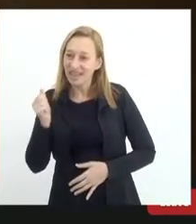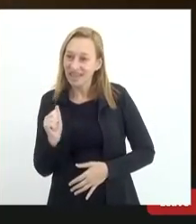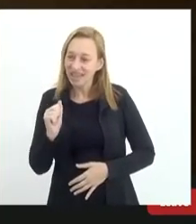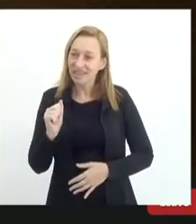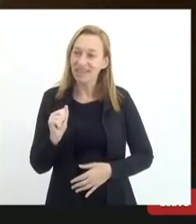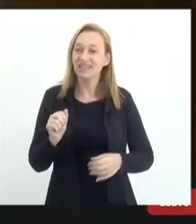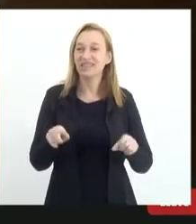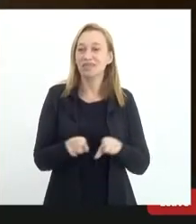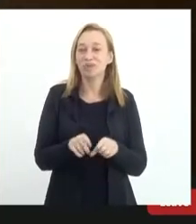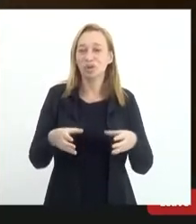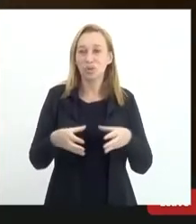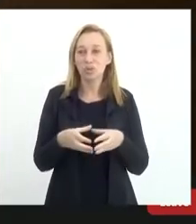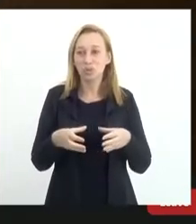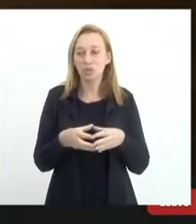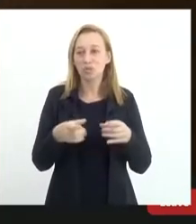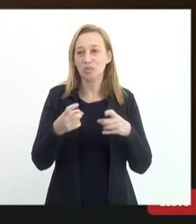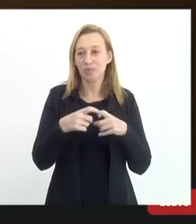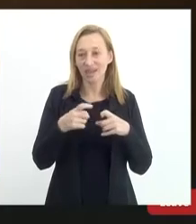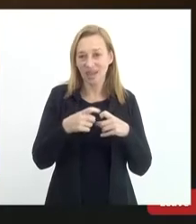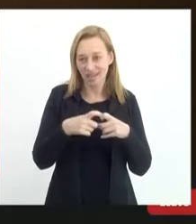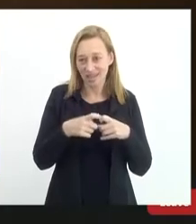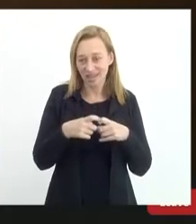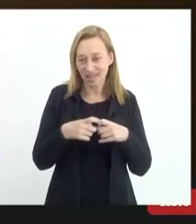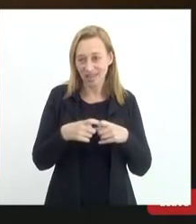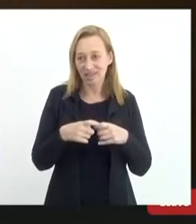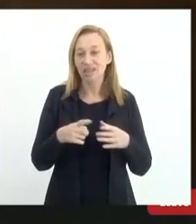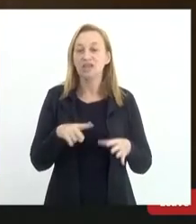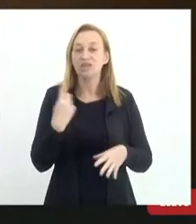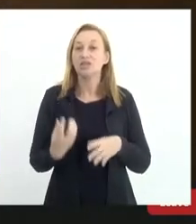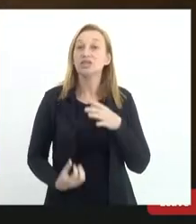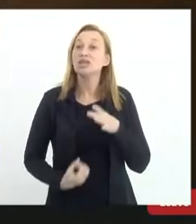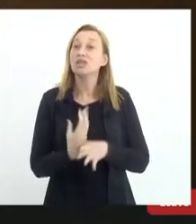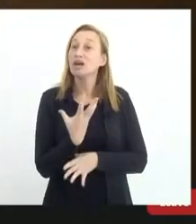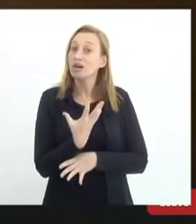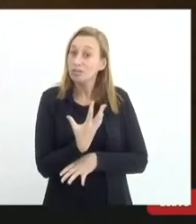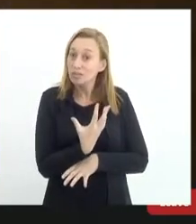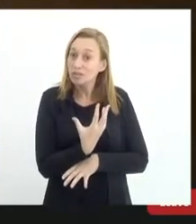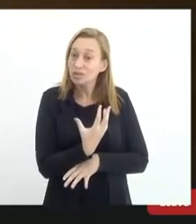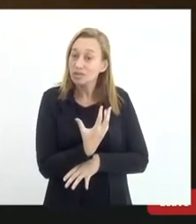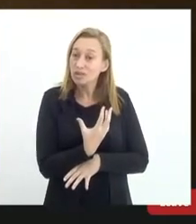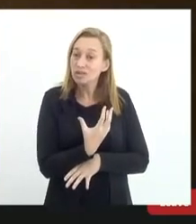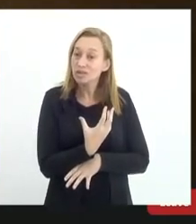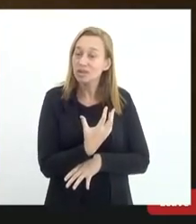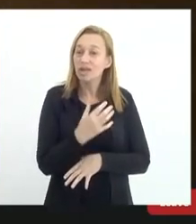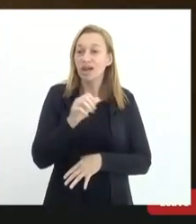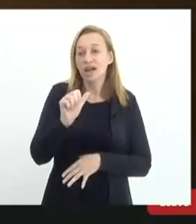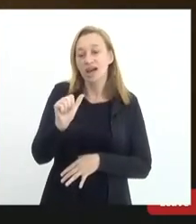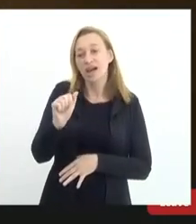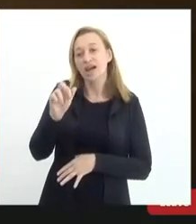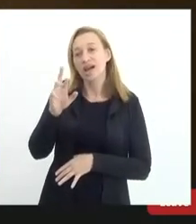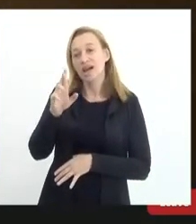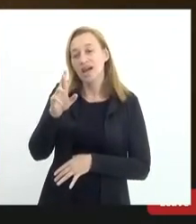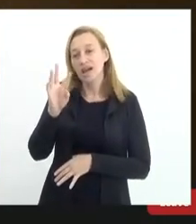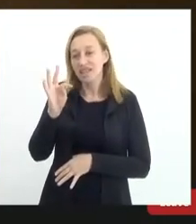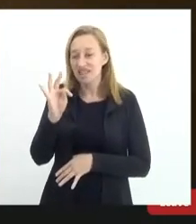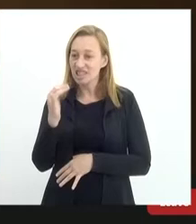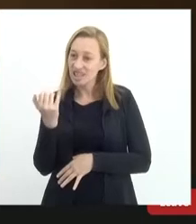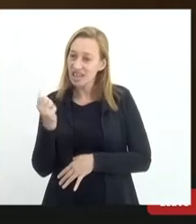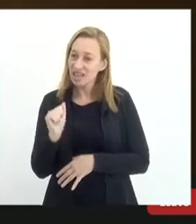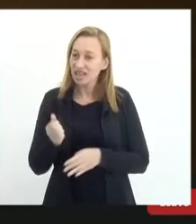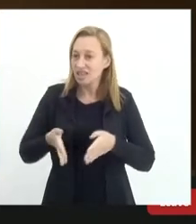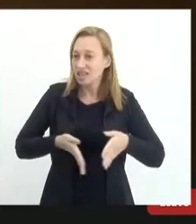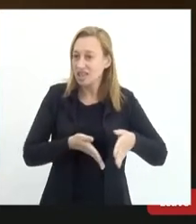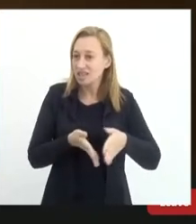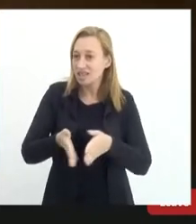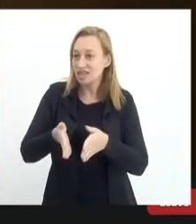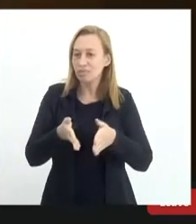Médica Fluminense. Aí a gente cria a Cartilha e nesse caminho